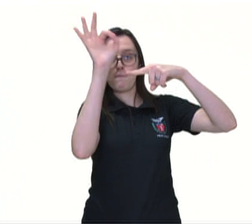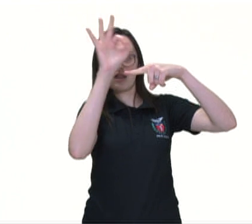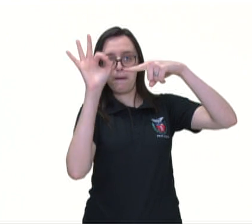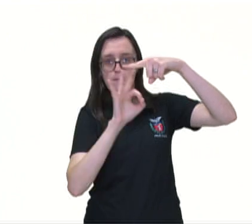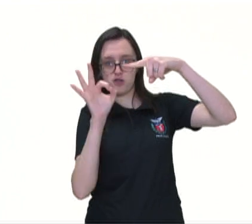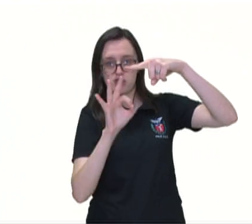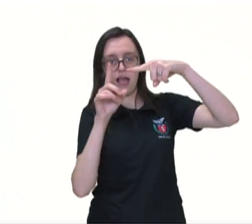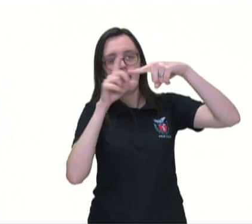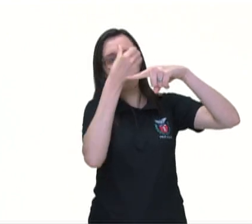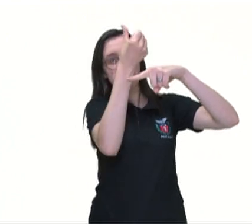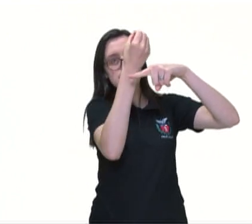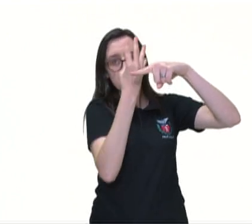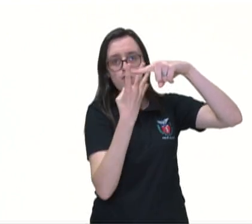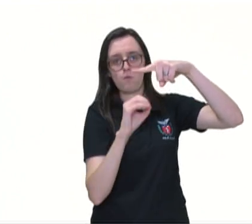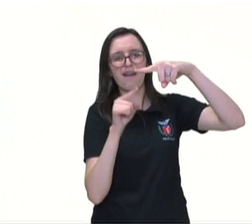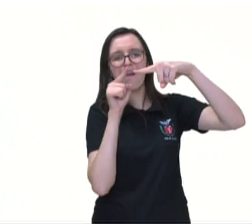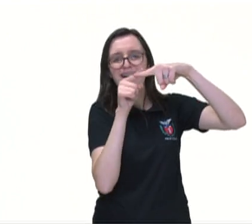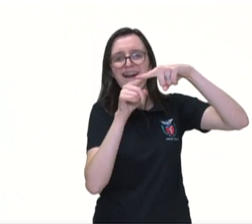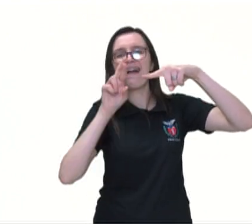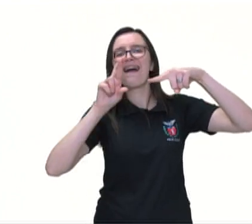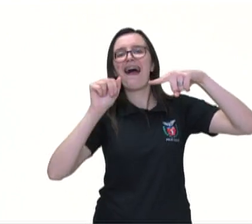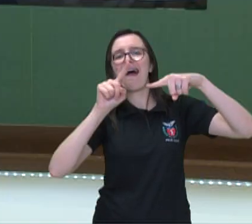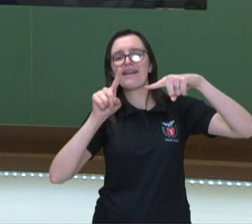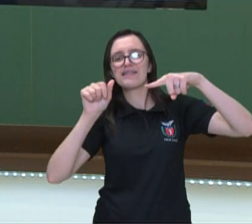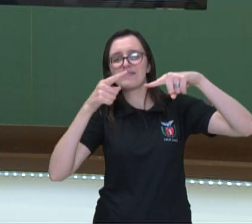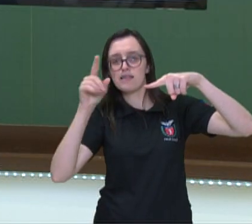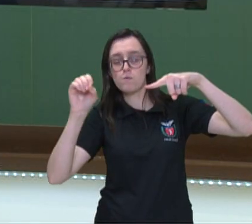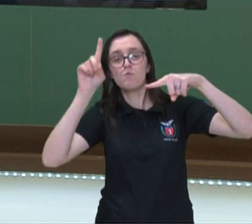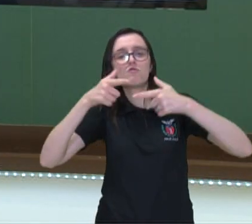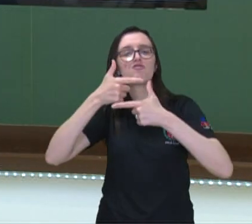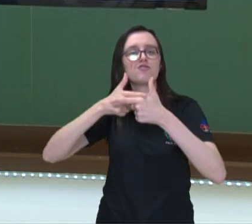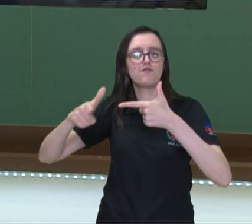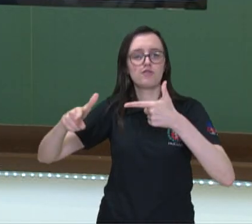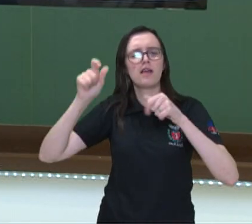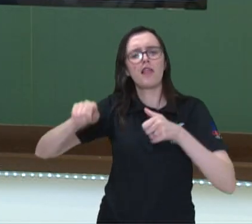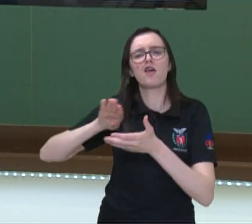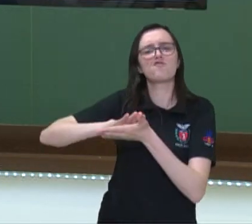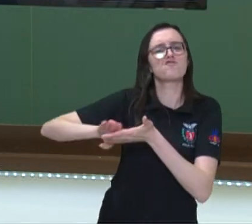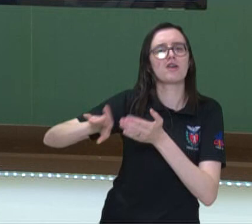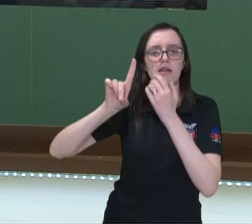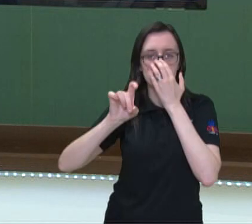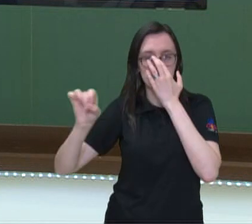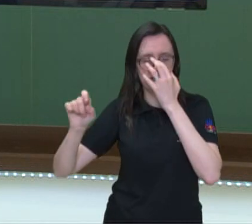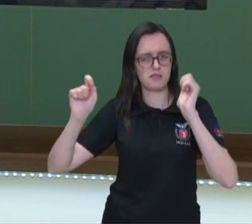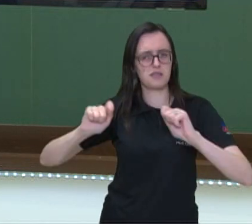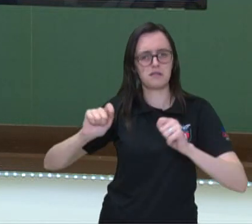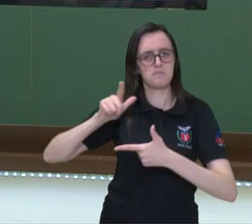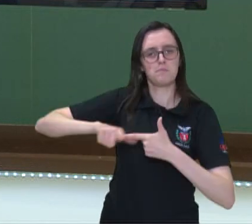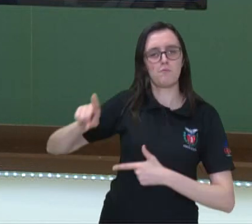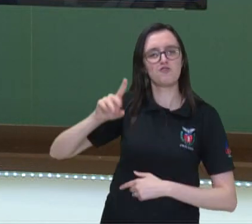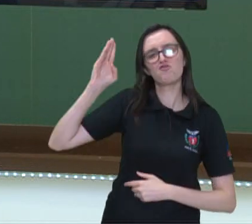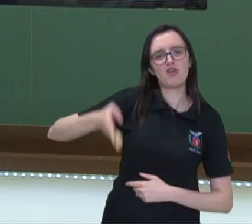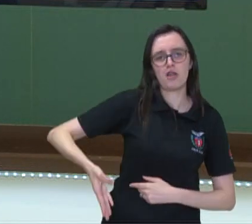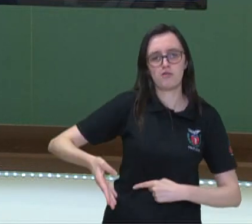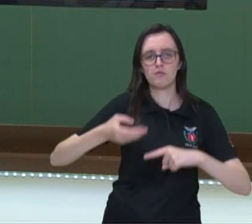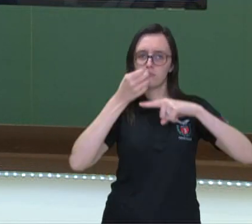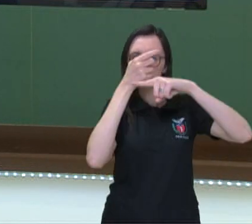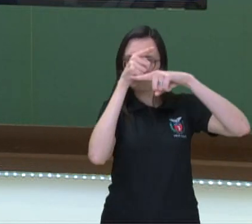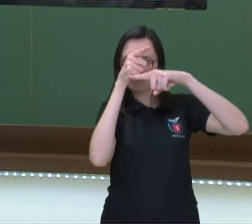Sempre que eu faço razão entre duas porcentagens eu posso deixar o denominador sair de lado. É só fazer a razão direta.